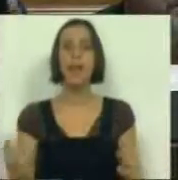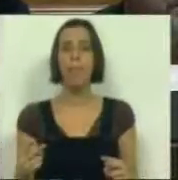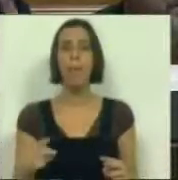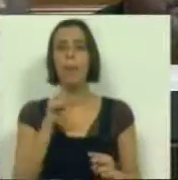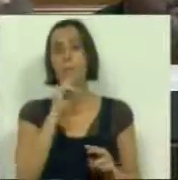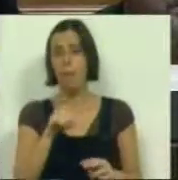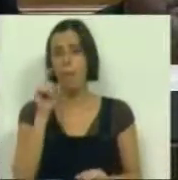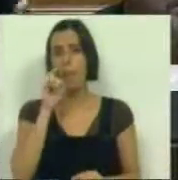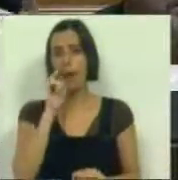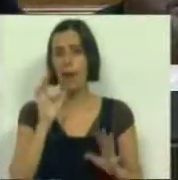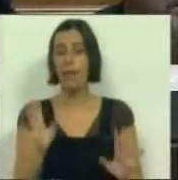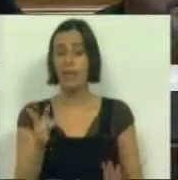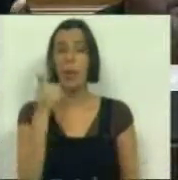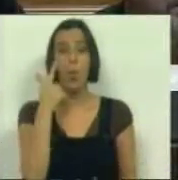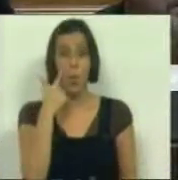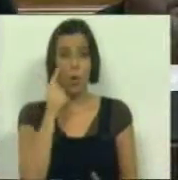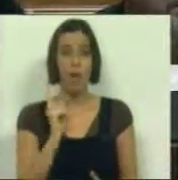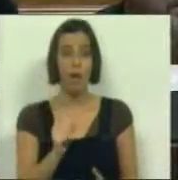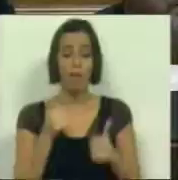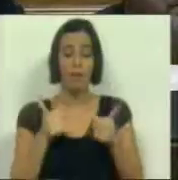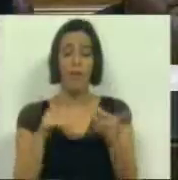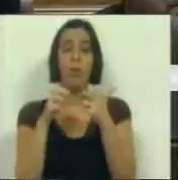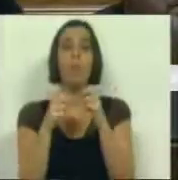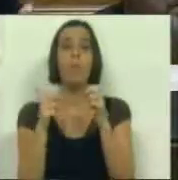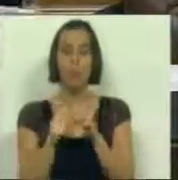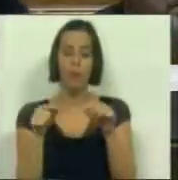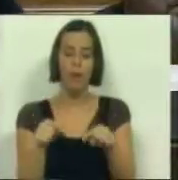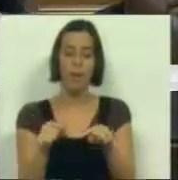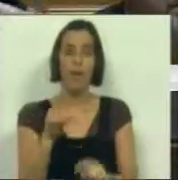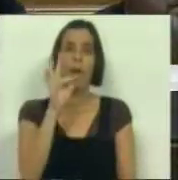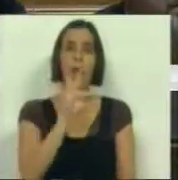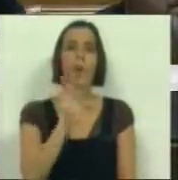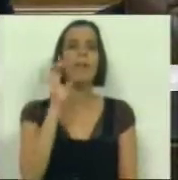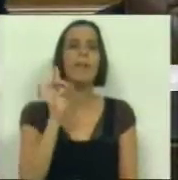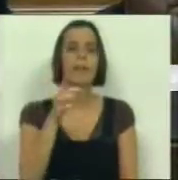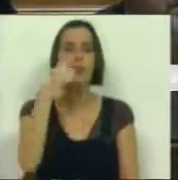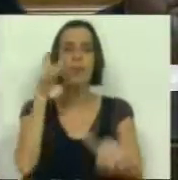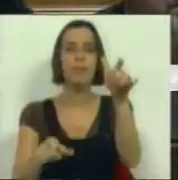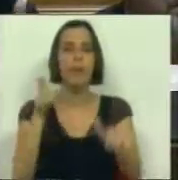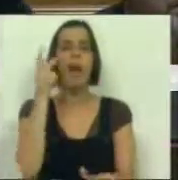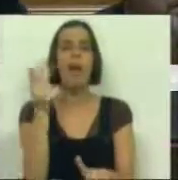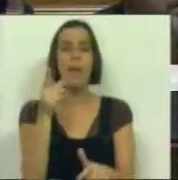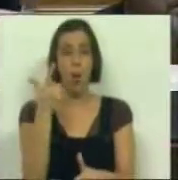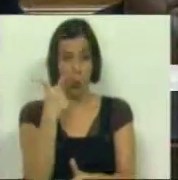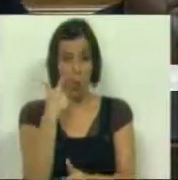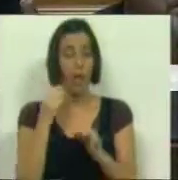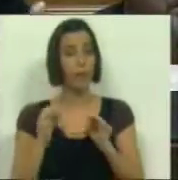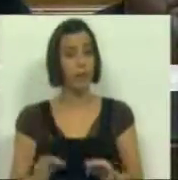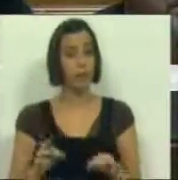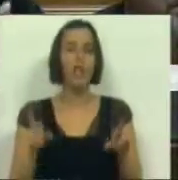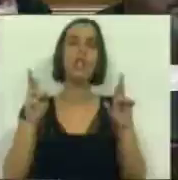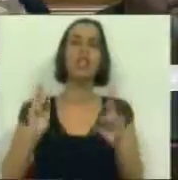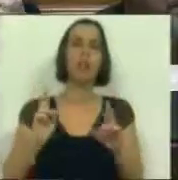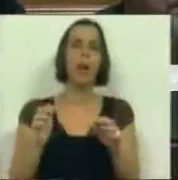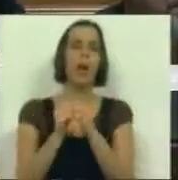pode garantir que conhece exatamente o problema destes 46 habitantes, se conhece exatamente as